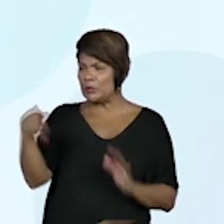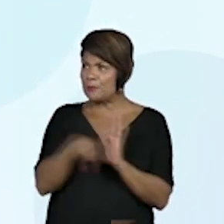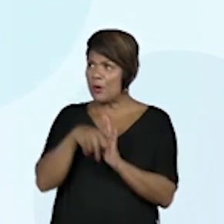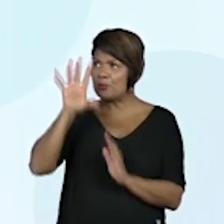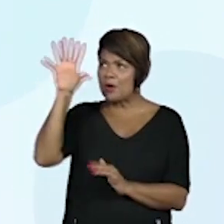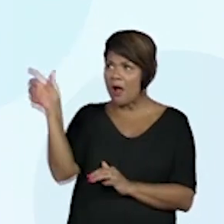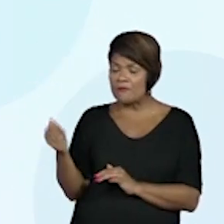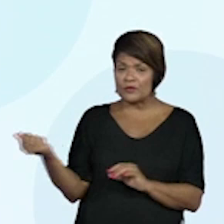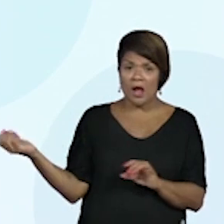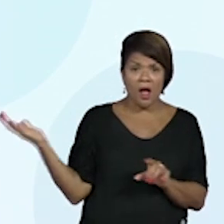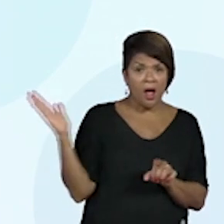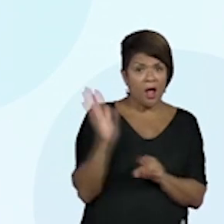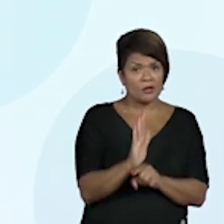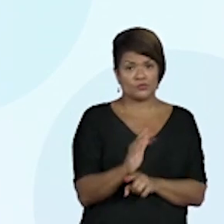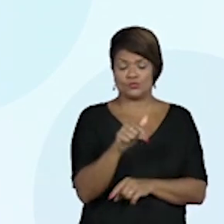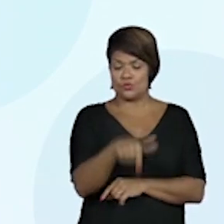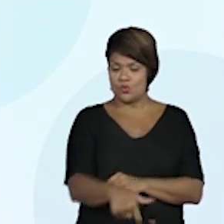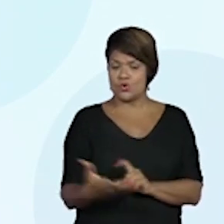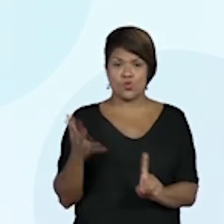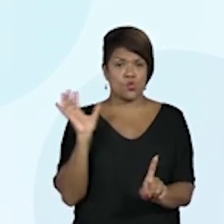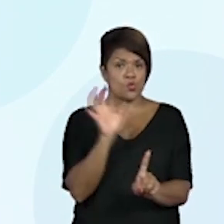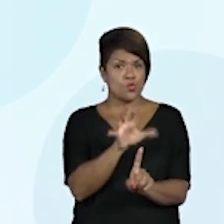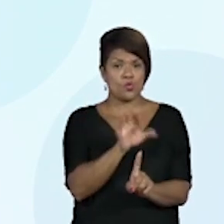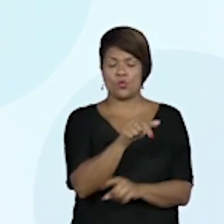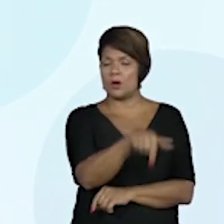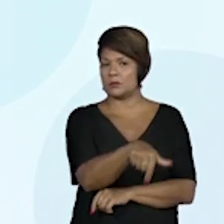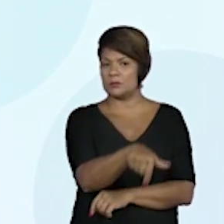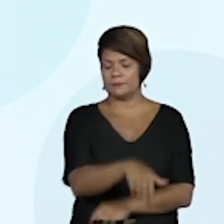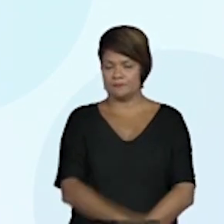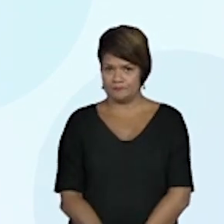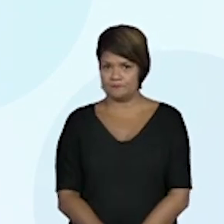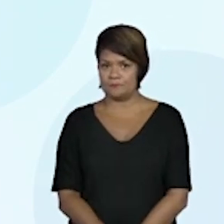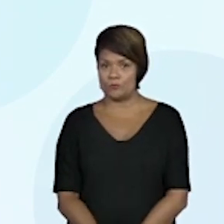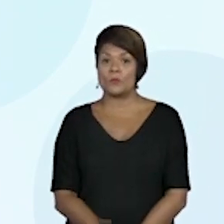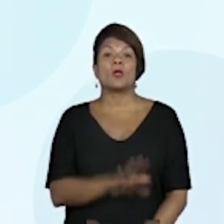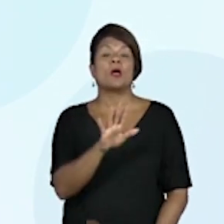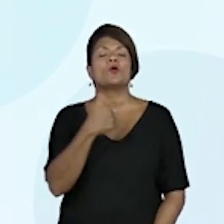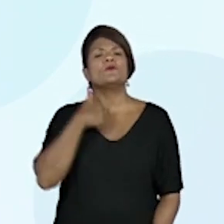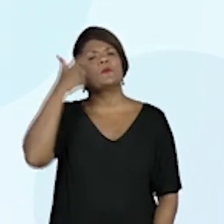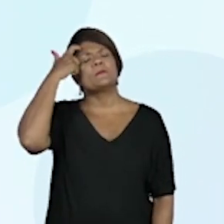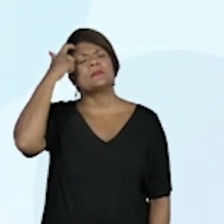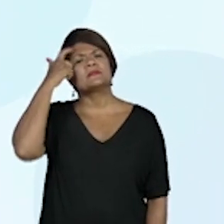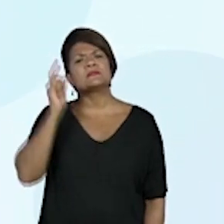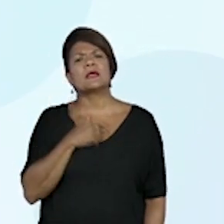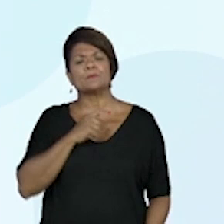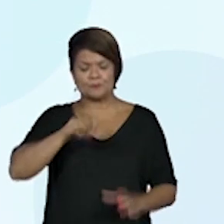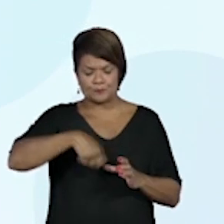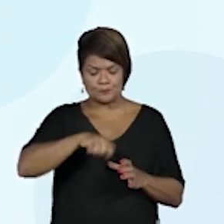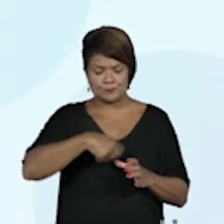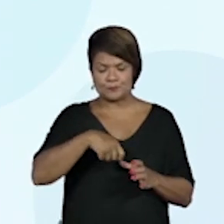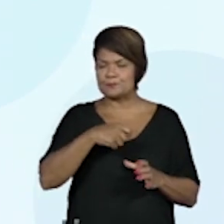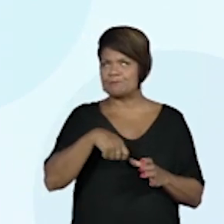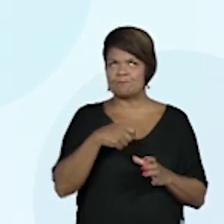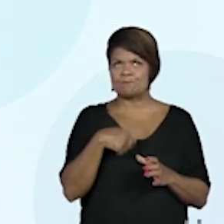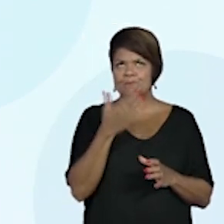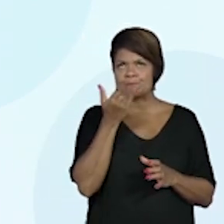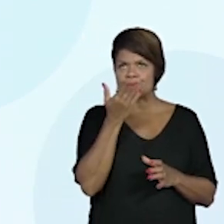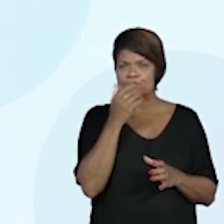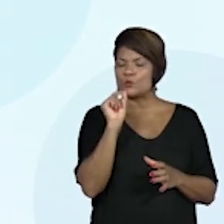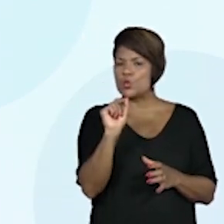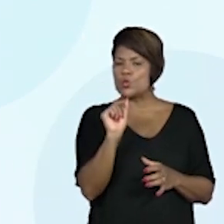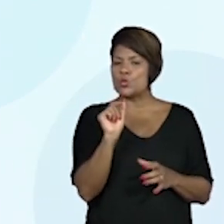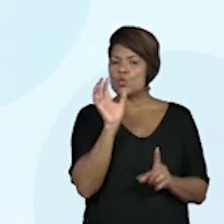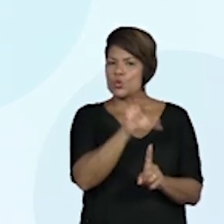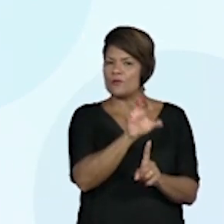contribuiu aqui para o Brasil. Vamos pensar aí. Alguém consegue pensar aí, professora, na culinária? Uma contribuição na